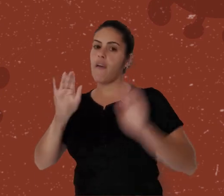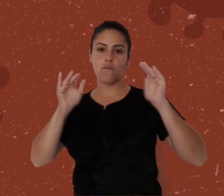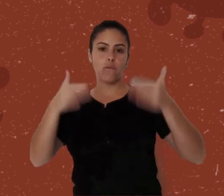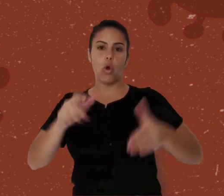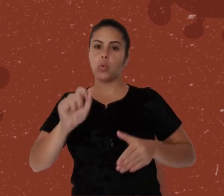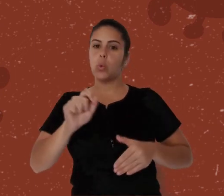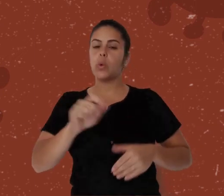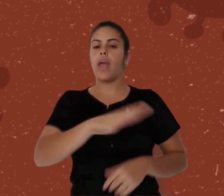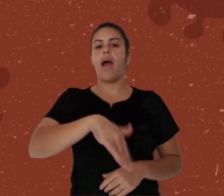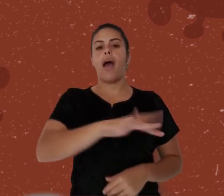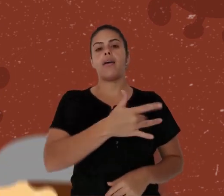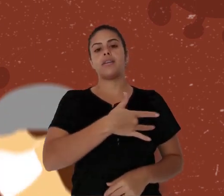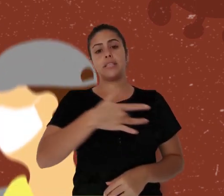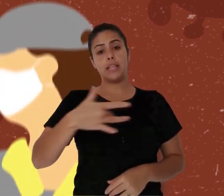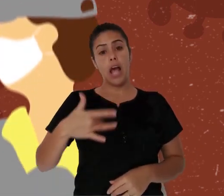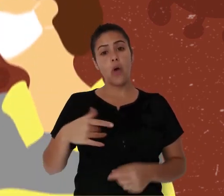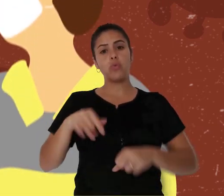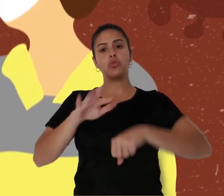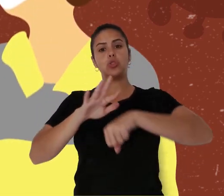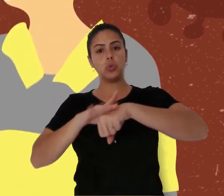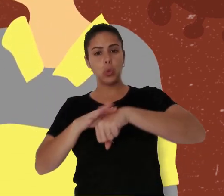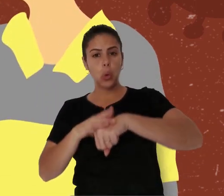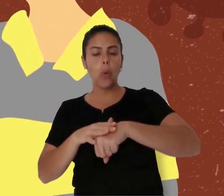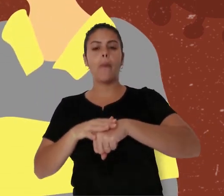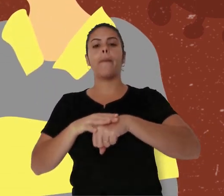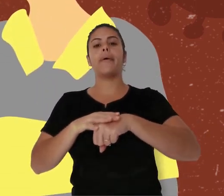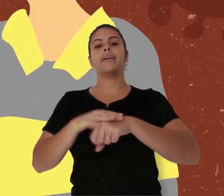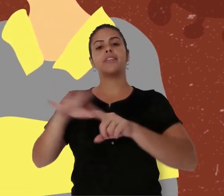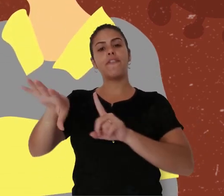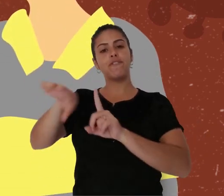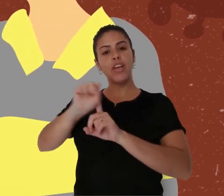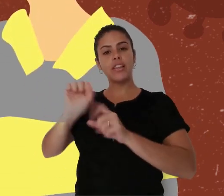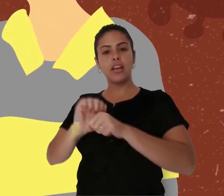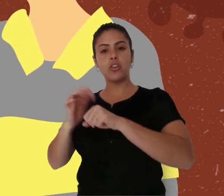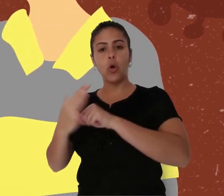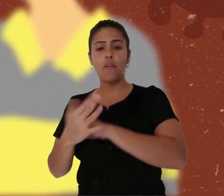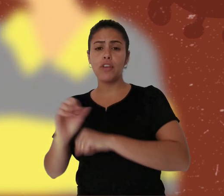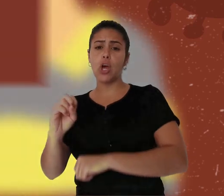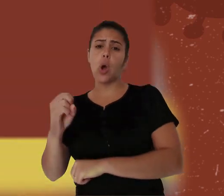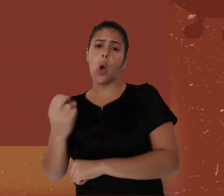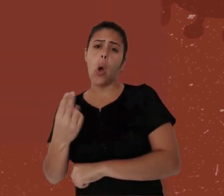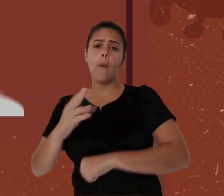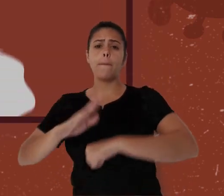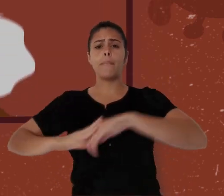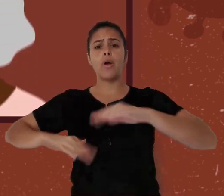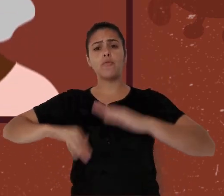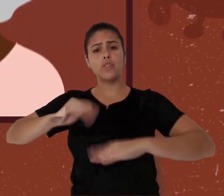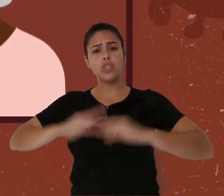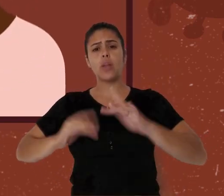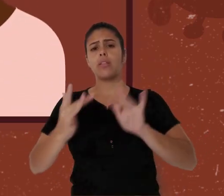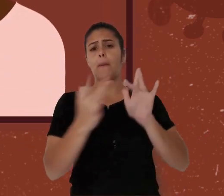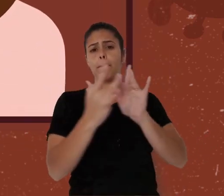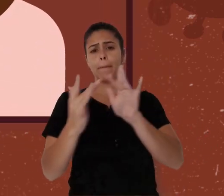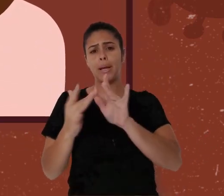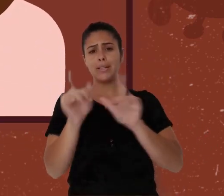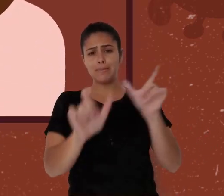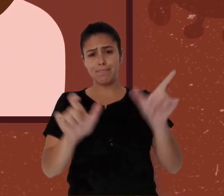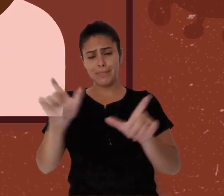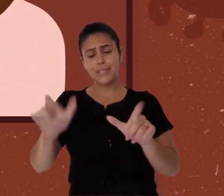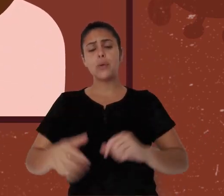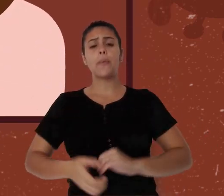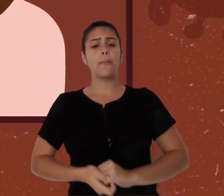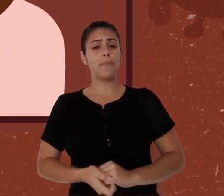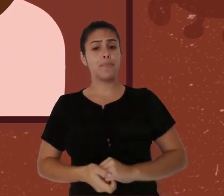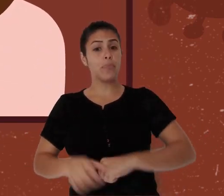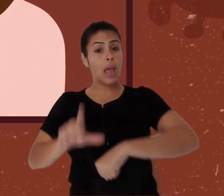de estar com a COVID-19 e profissionais que têm contato direto com o público. O tempo de proteção dessas máscaras pode